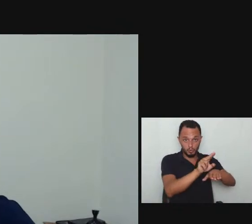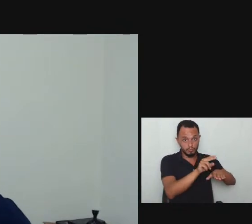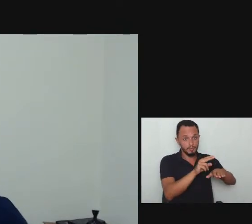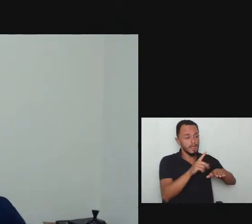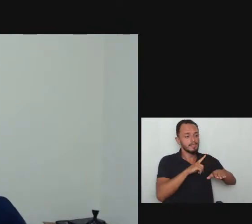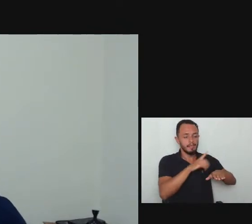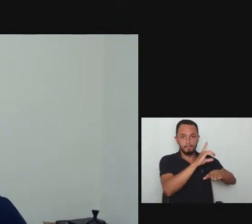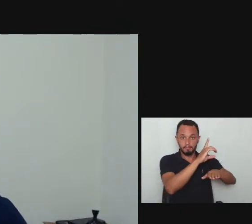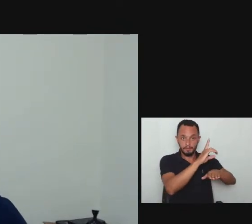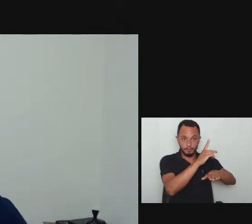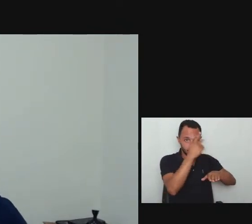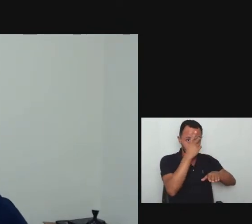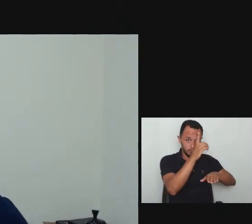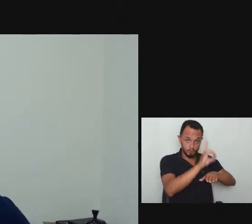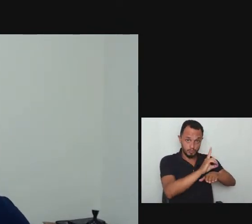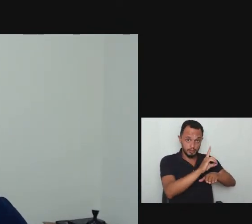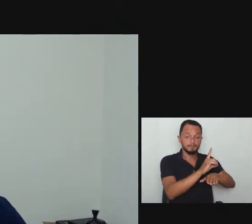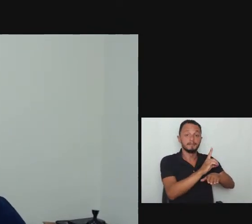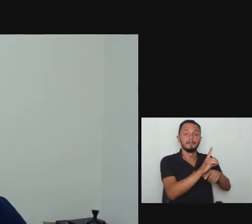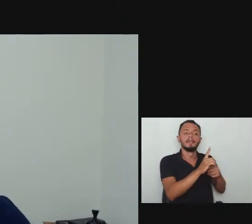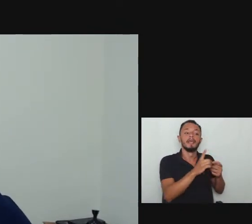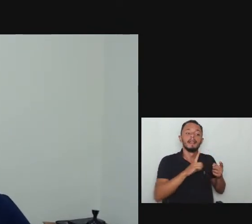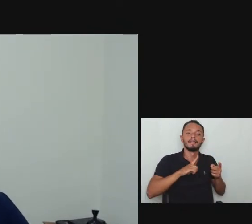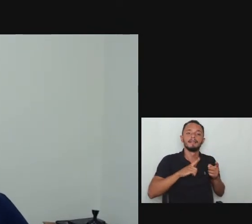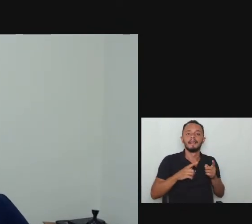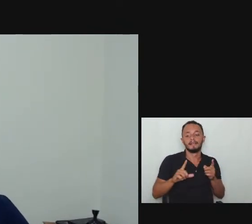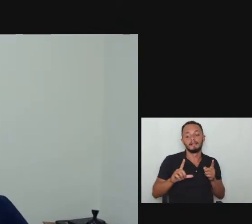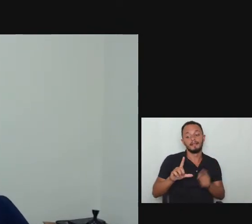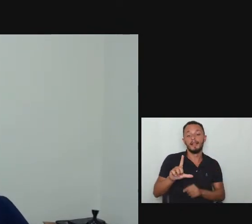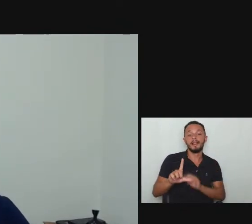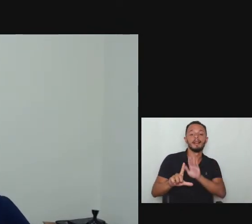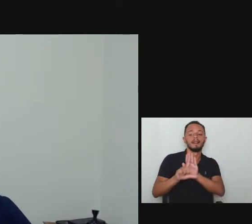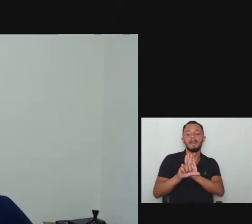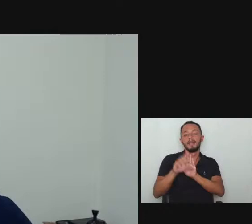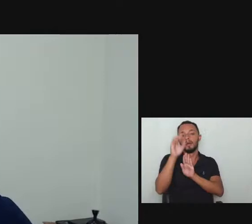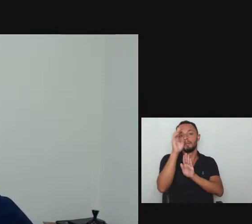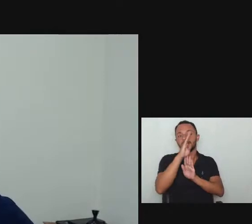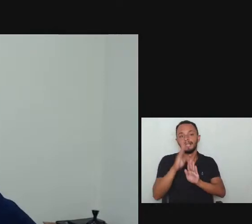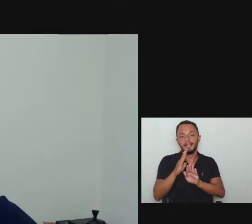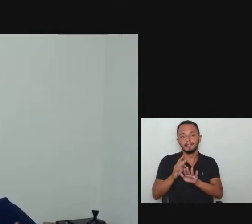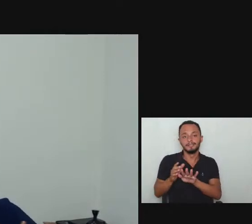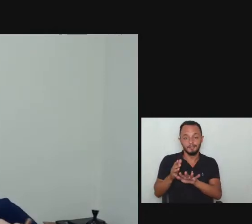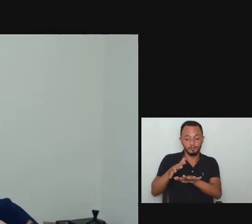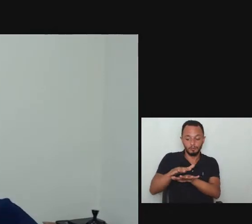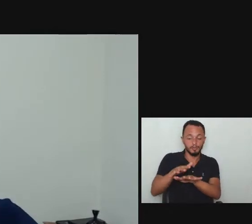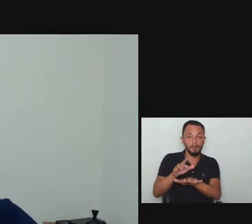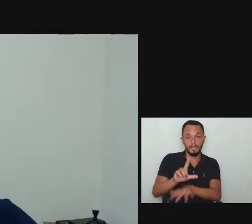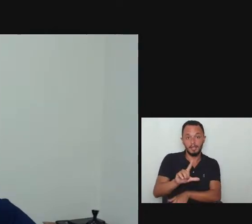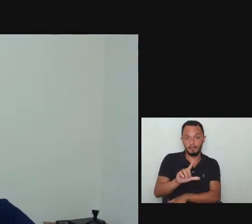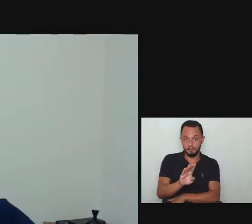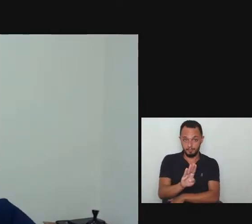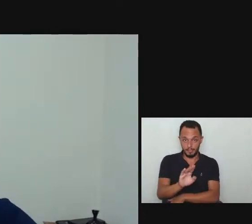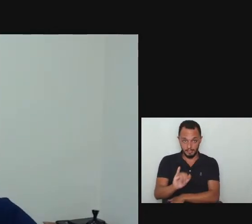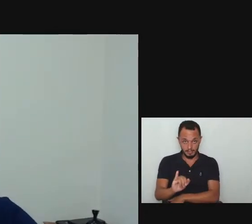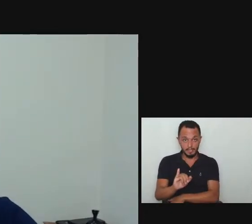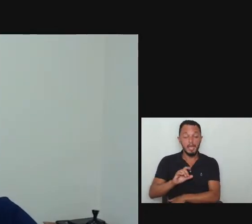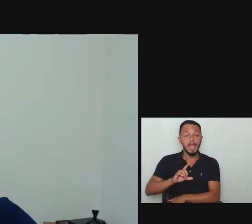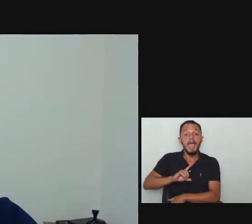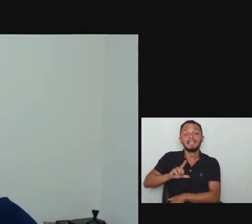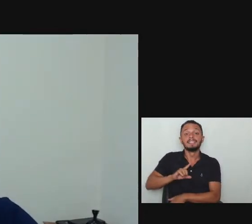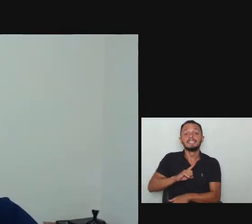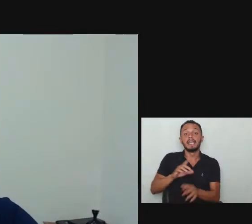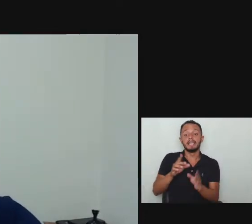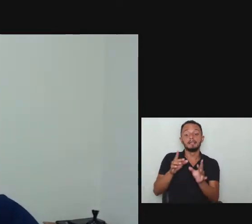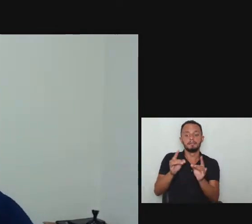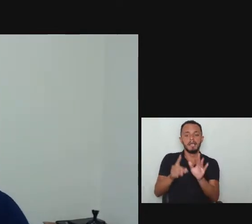na nossa lei brasileira de inclusão na nossa LBI regras específicas de proteção ao trabalho tá